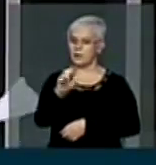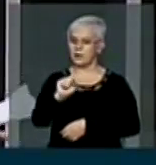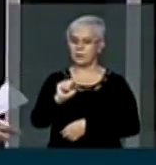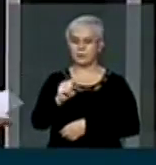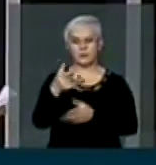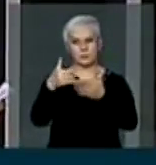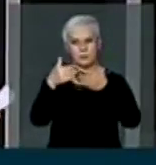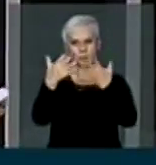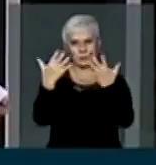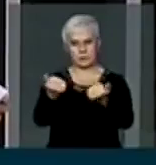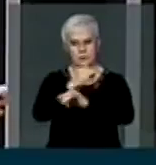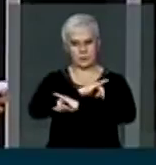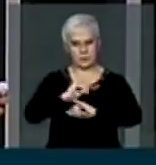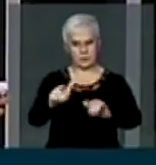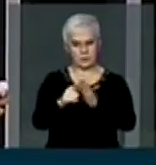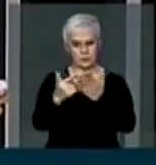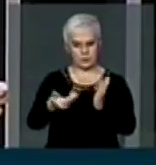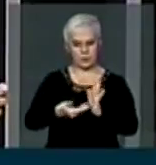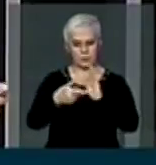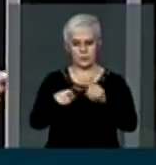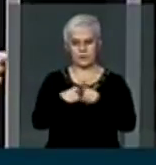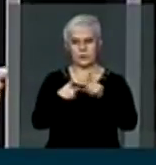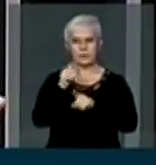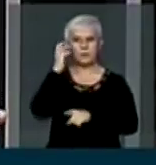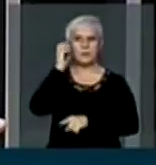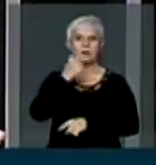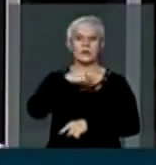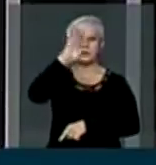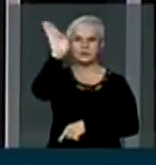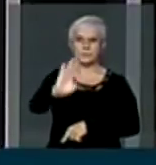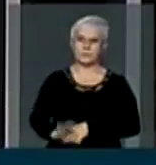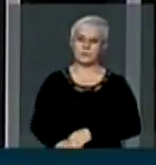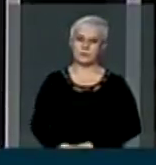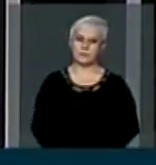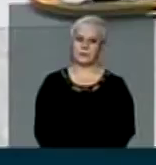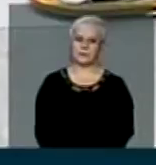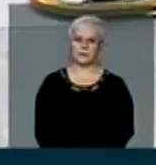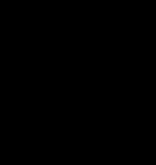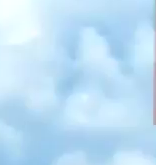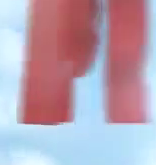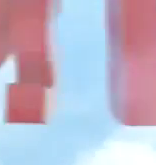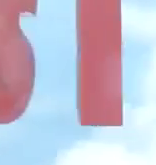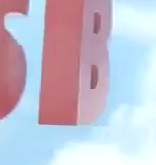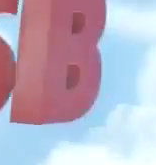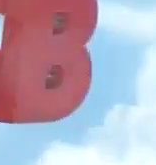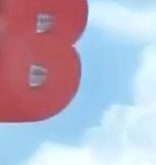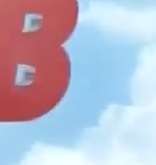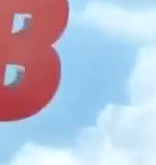disponibilizado nos meios de comunicação este nosso pronunciamento, senhor presidente. Muito obrigado. Presidente.